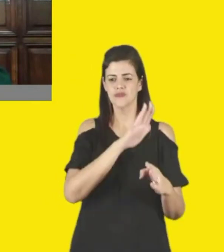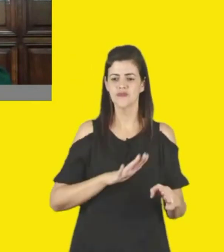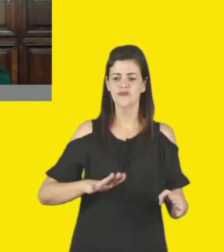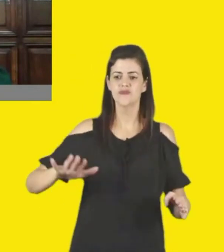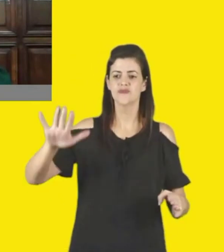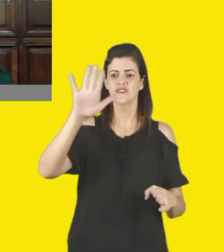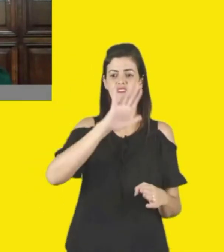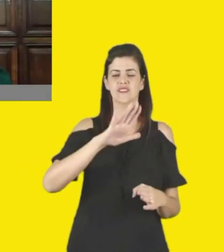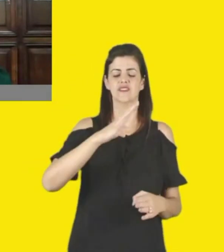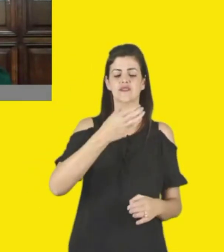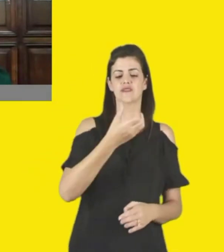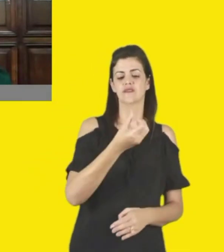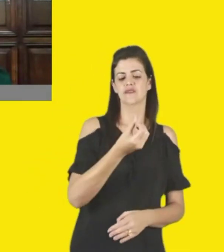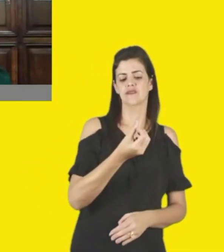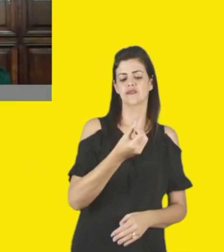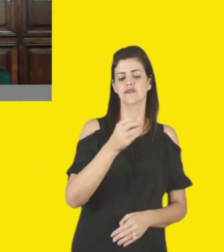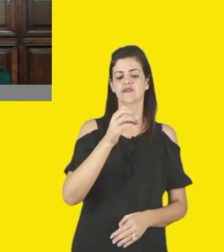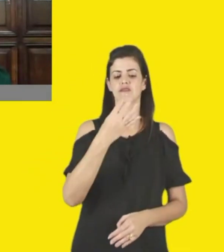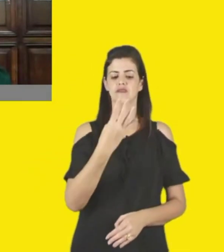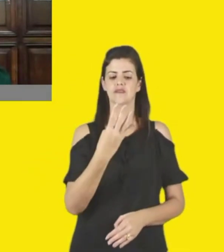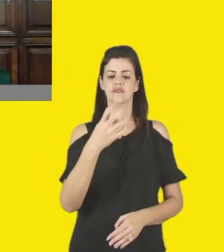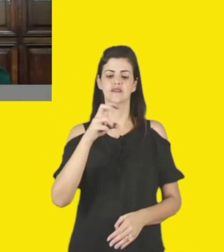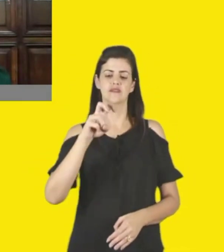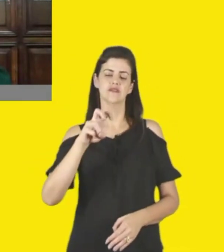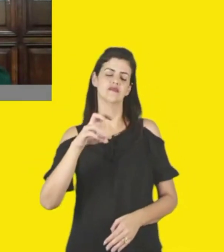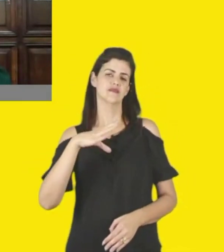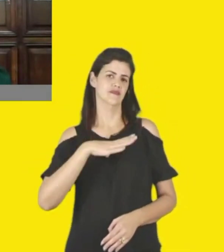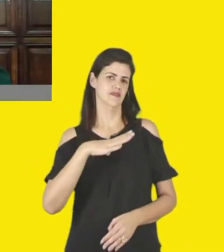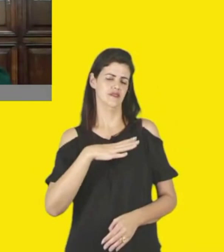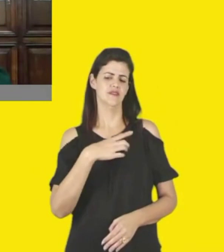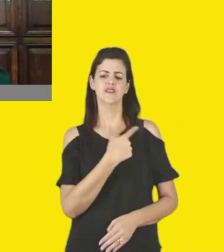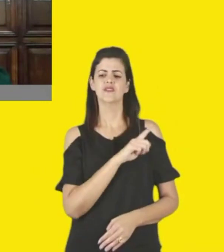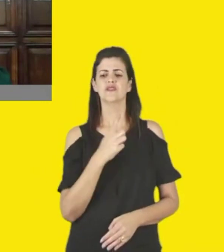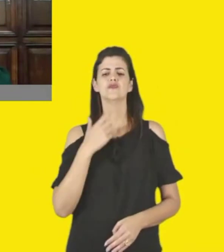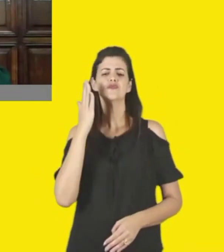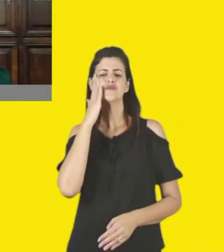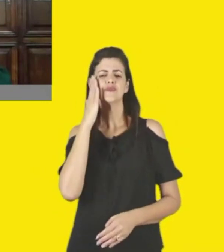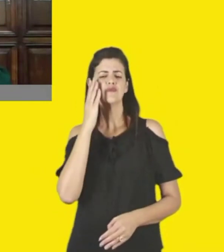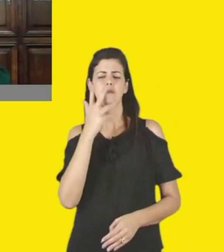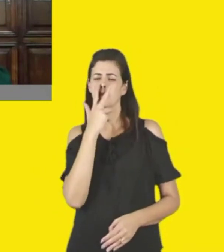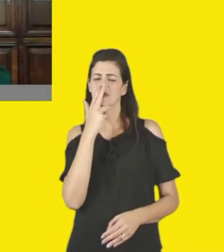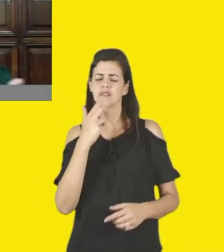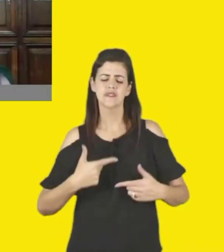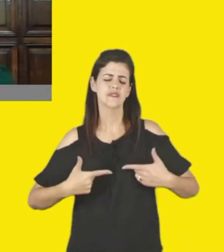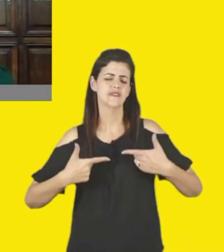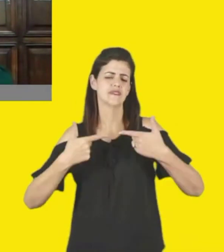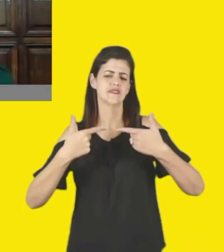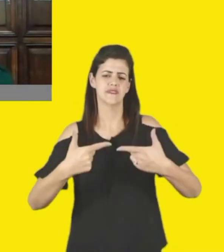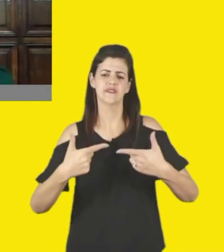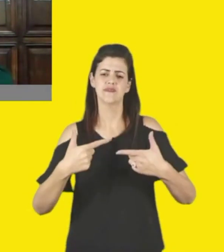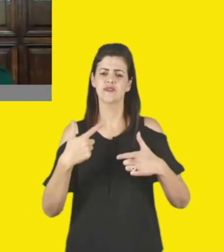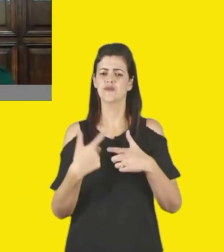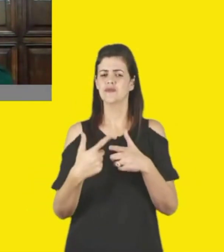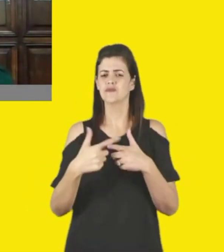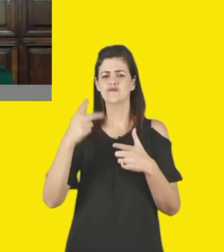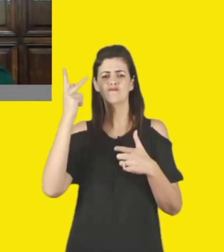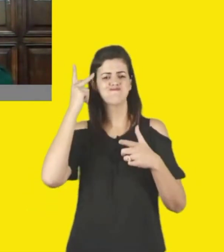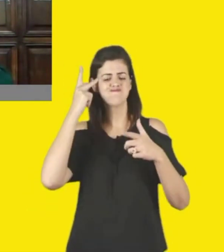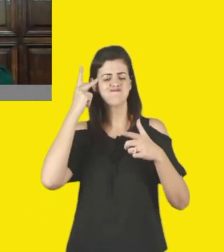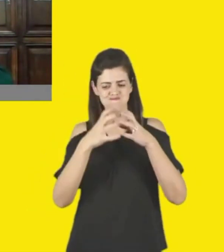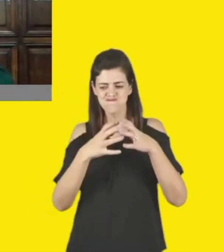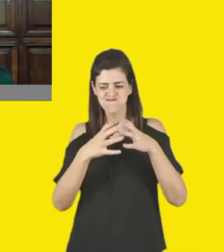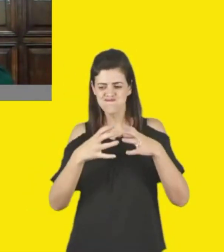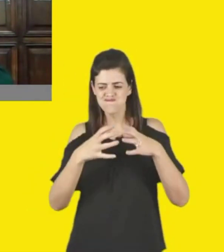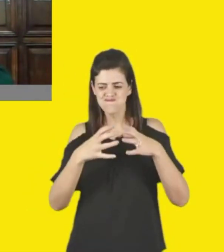não é fácil chegar em todos eles, a gente sabe desses desafios, e a gente, e claro, obviamente o governo,